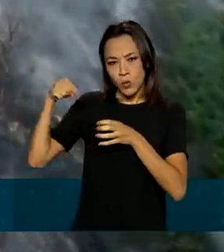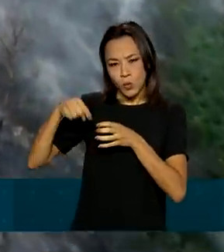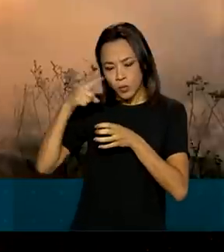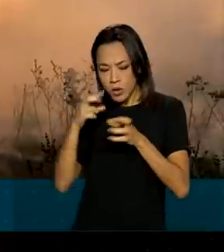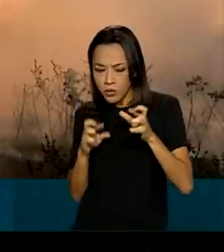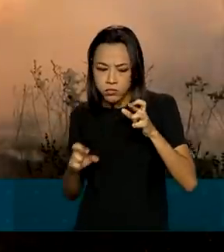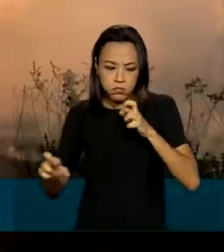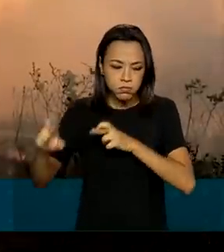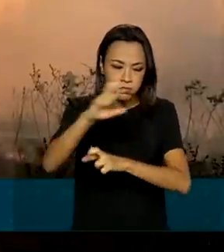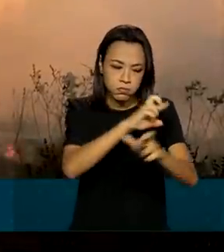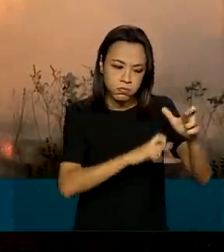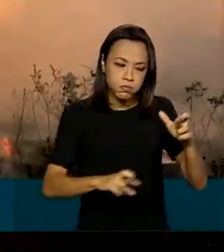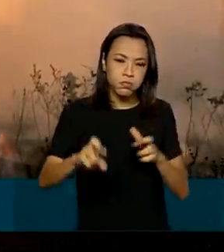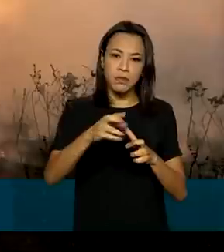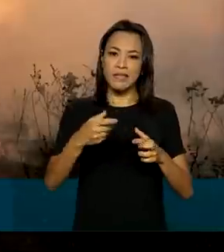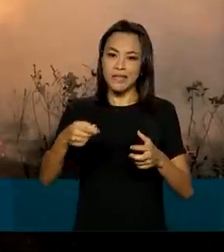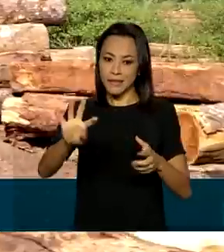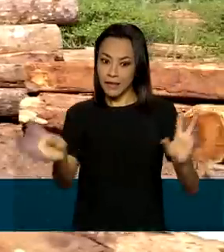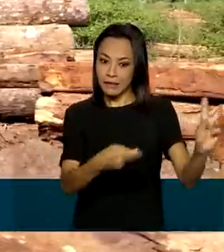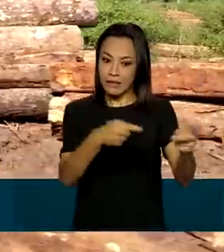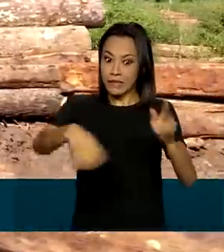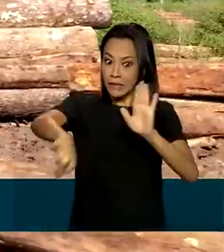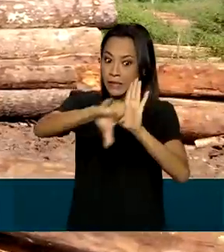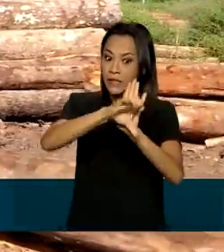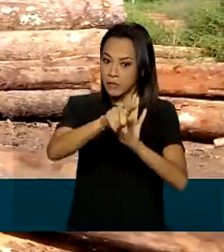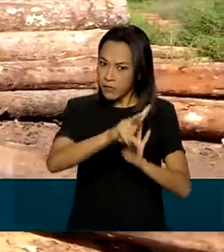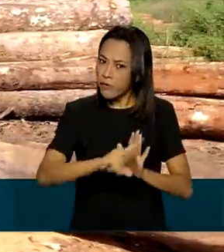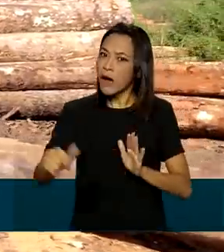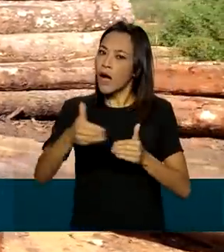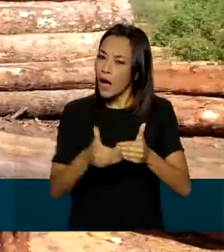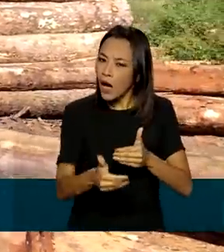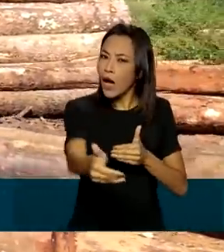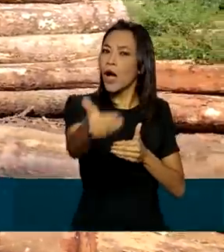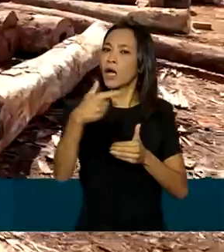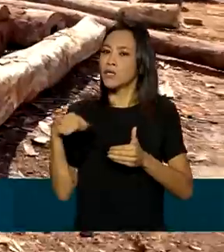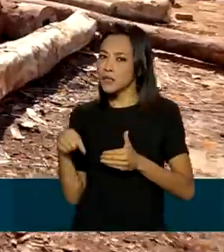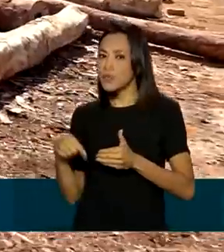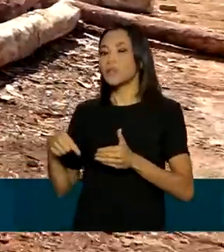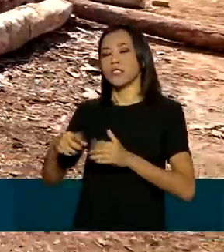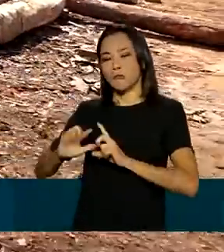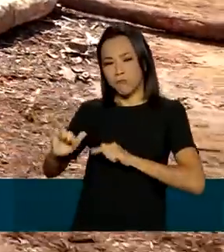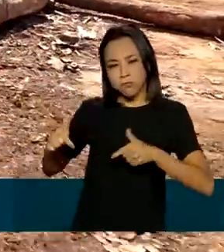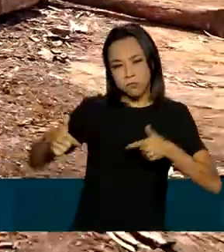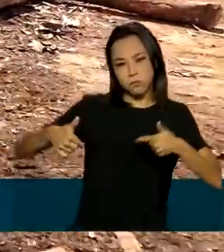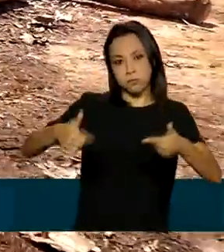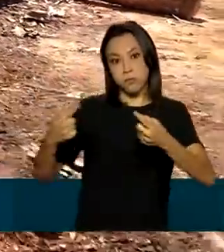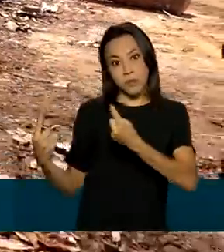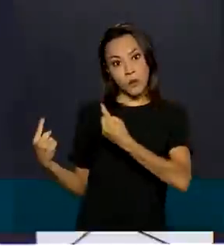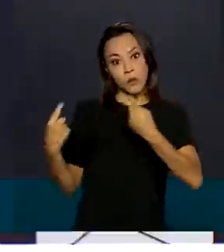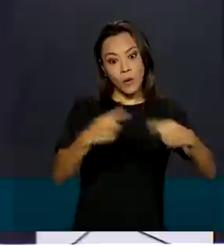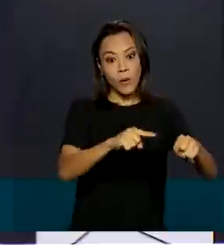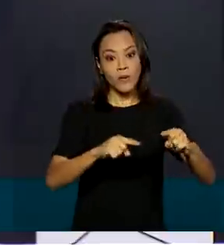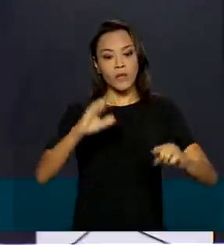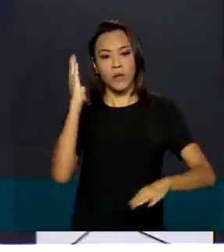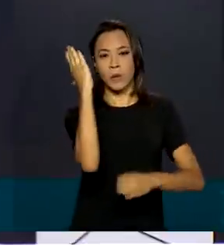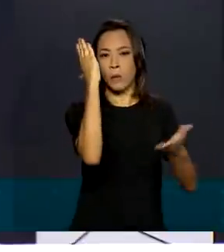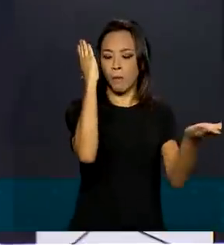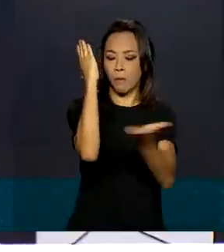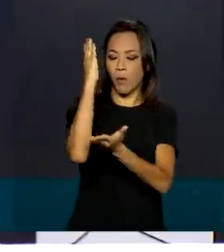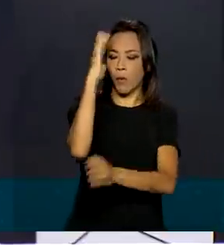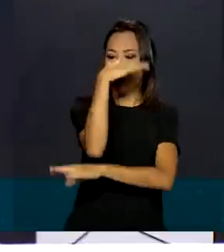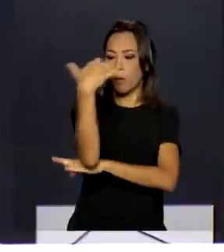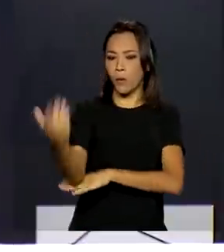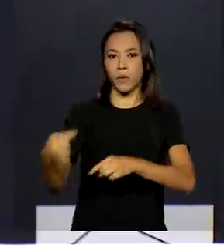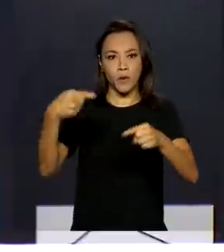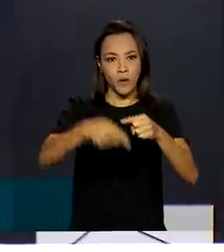incêndios criminosos na Amazônia será ampliada para reprimir também o desmatamento ilegal. Para que os resultados